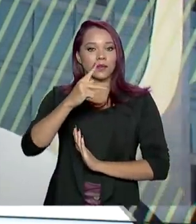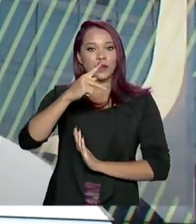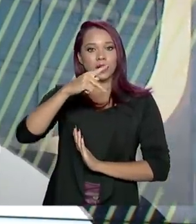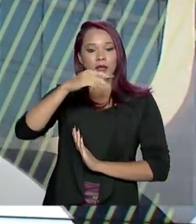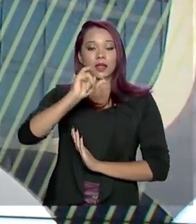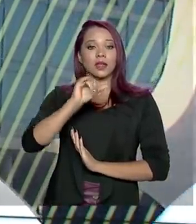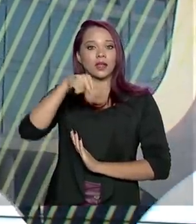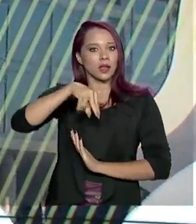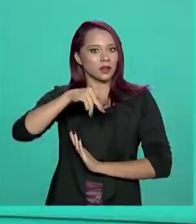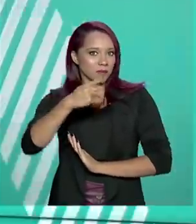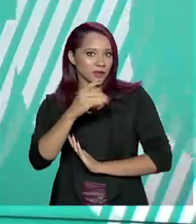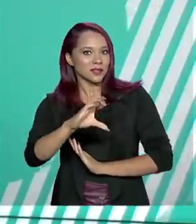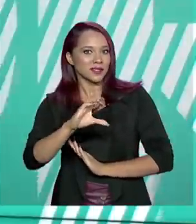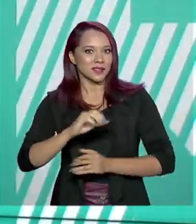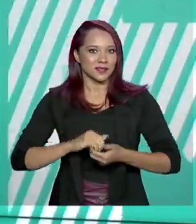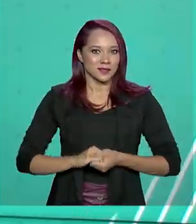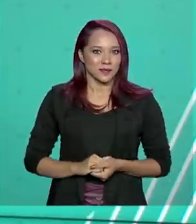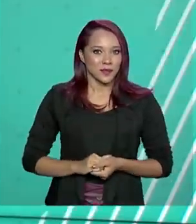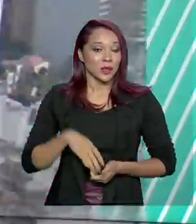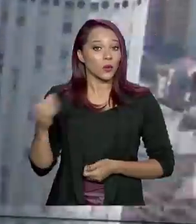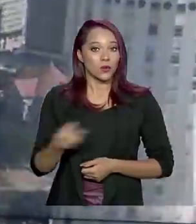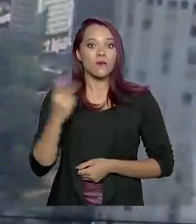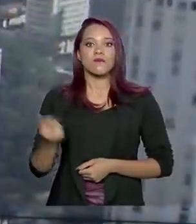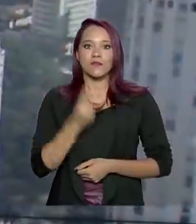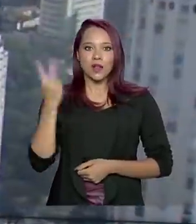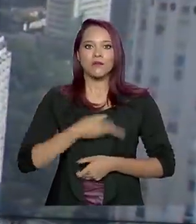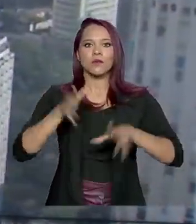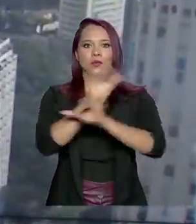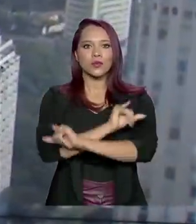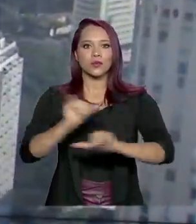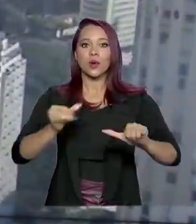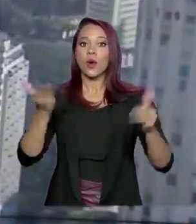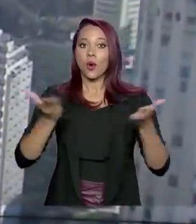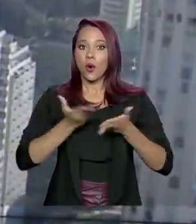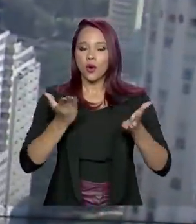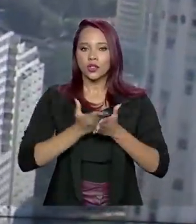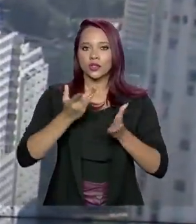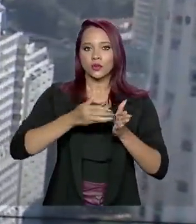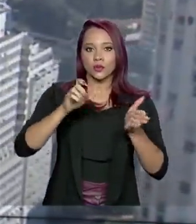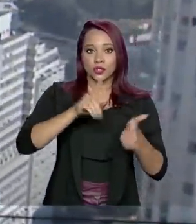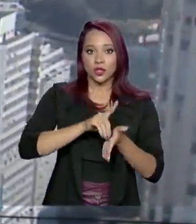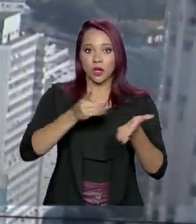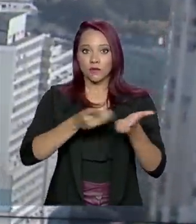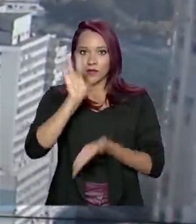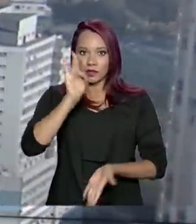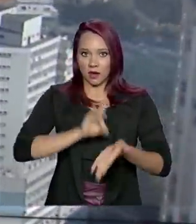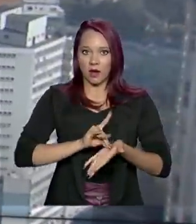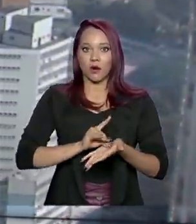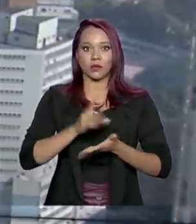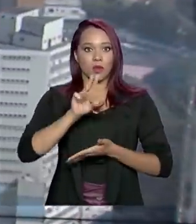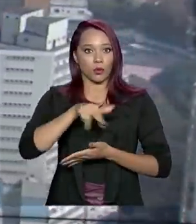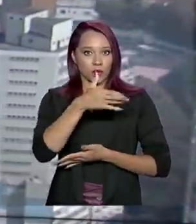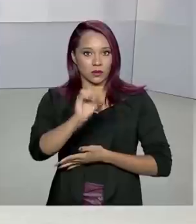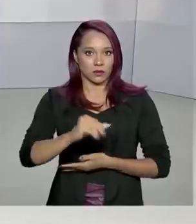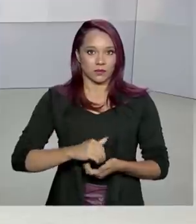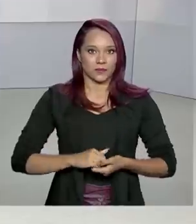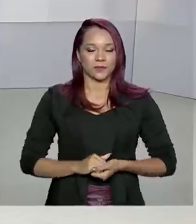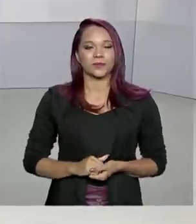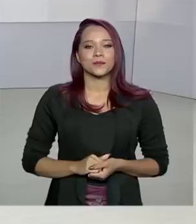ao Consumidor, INPC. O novo valor foi publicado hoje em uma edição extra do Diário Oficial da União.